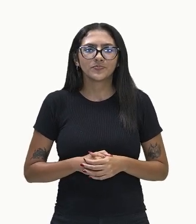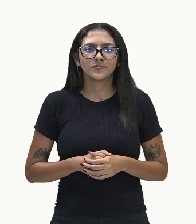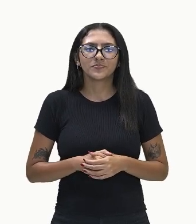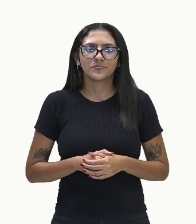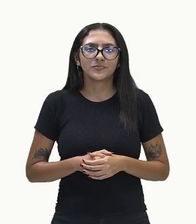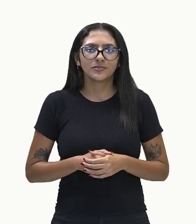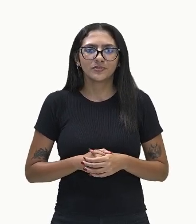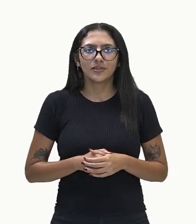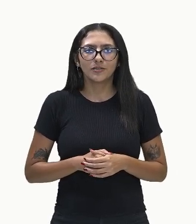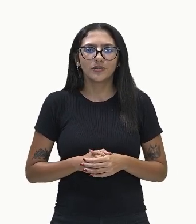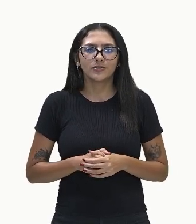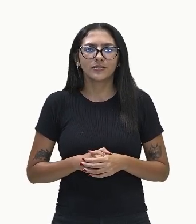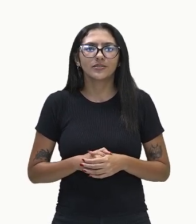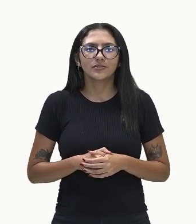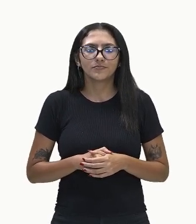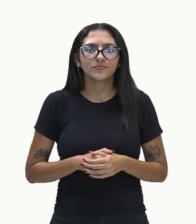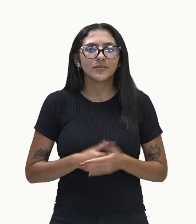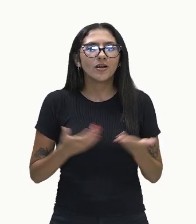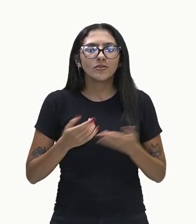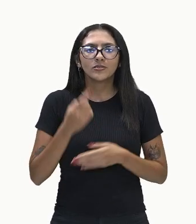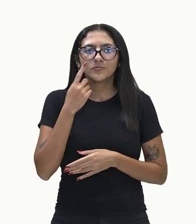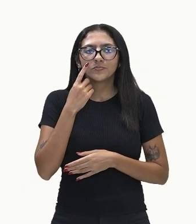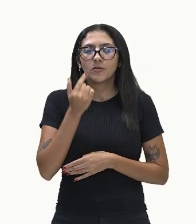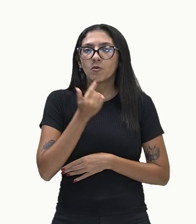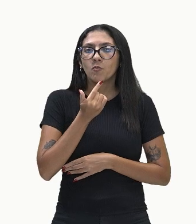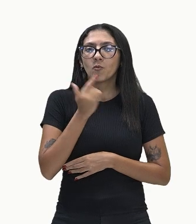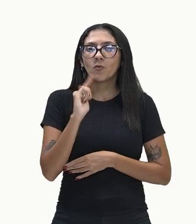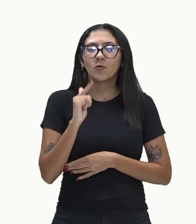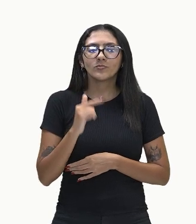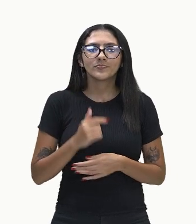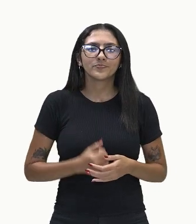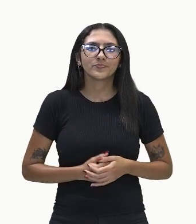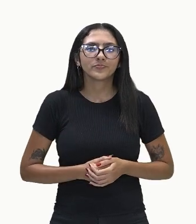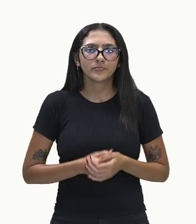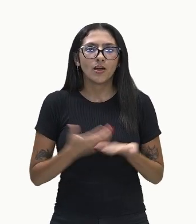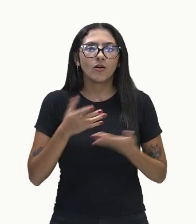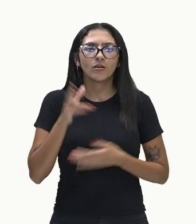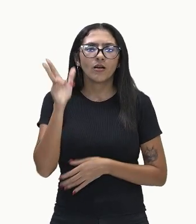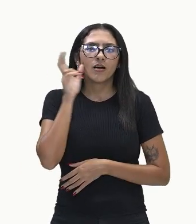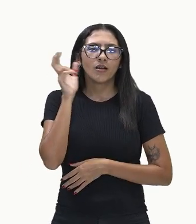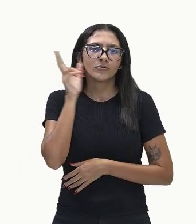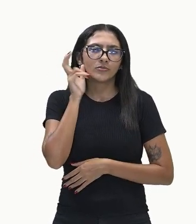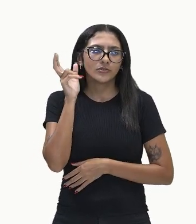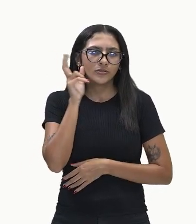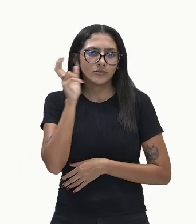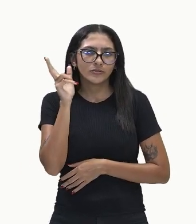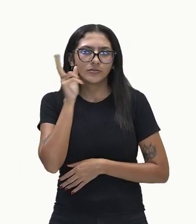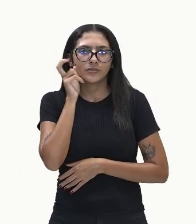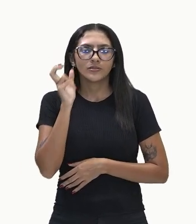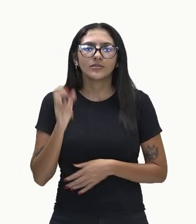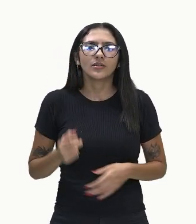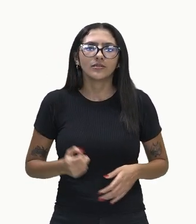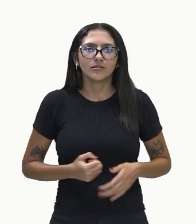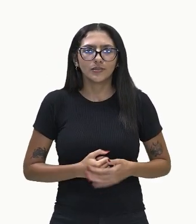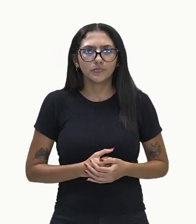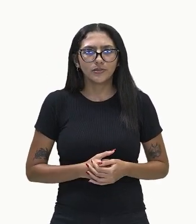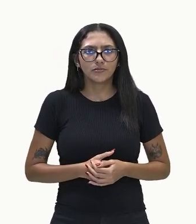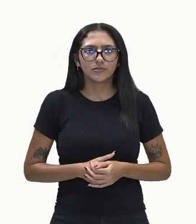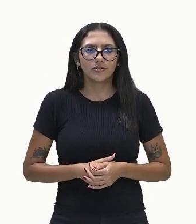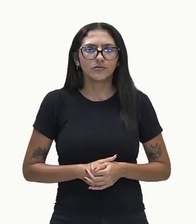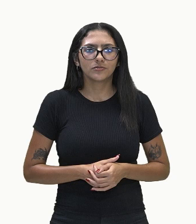agora ao próximo sentido, o da audição. Nesse sentido, o som é captado pelo pavilhão auricular,